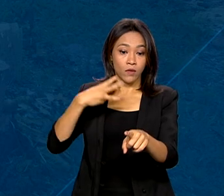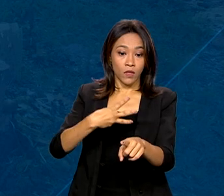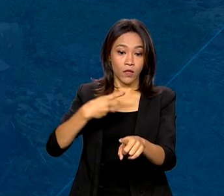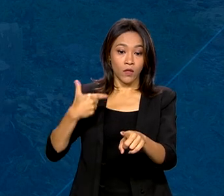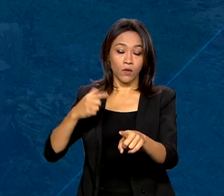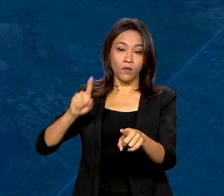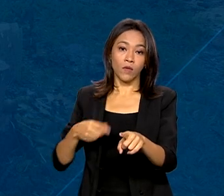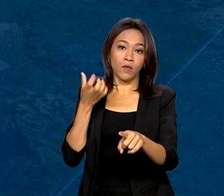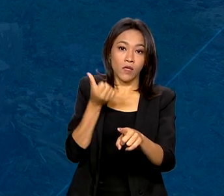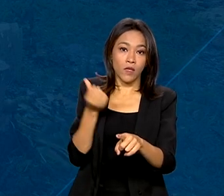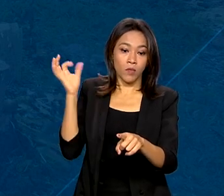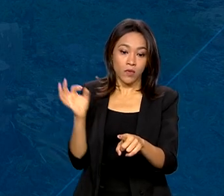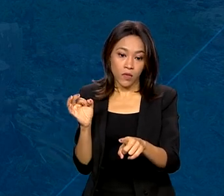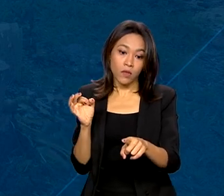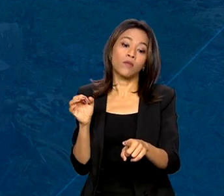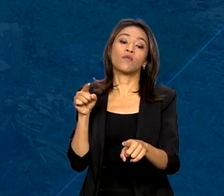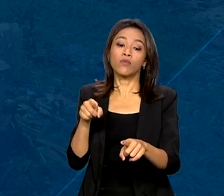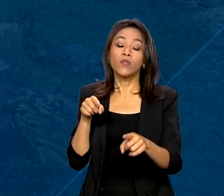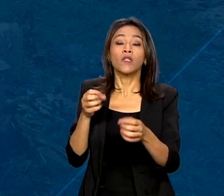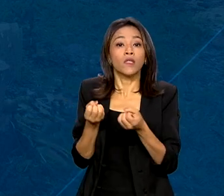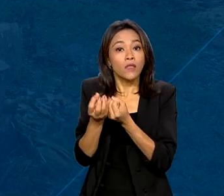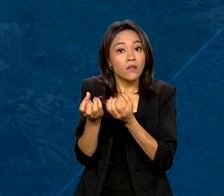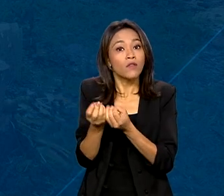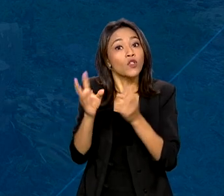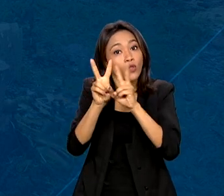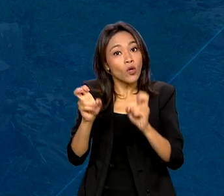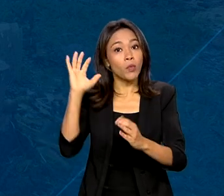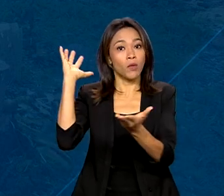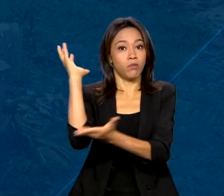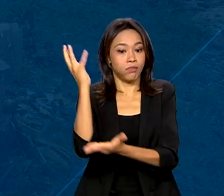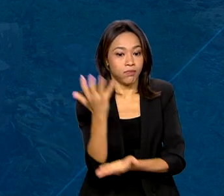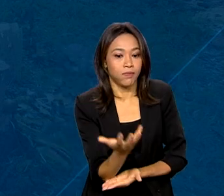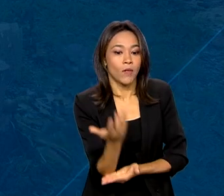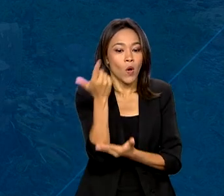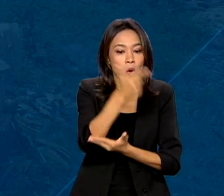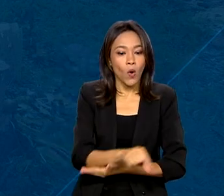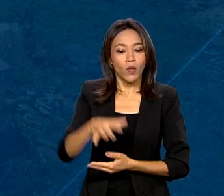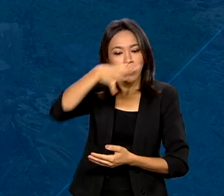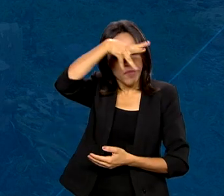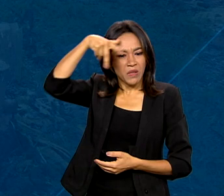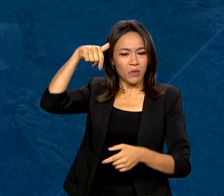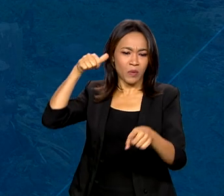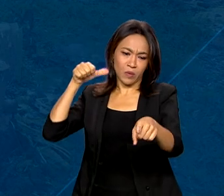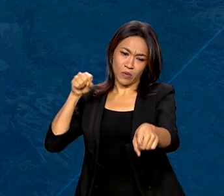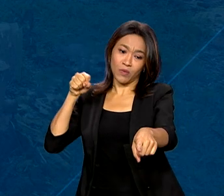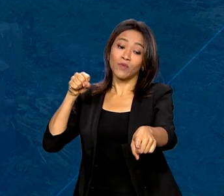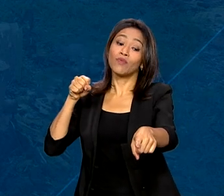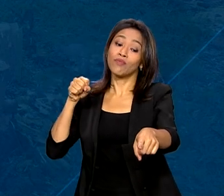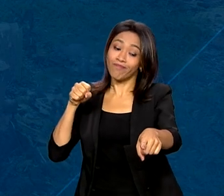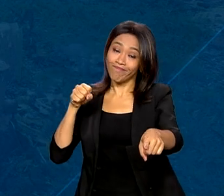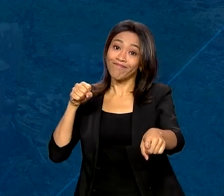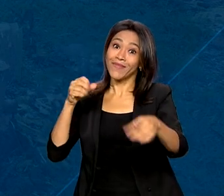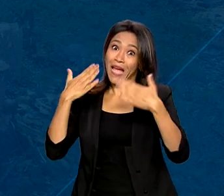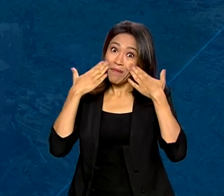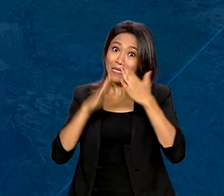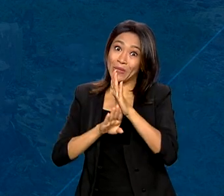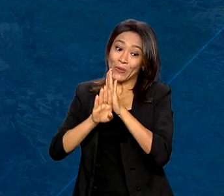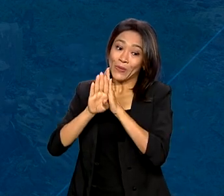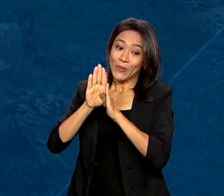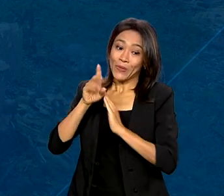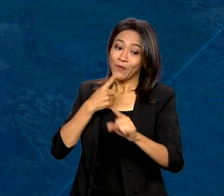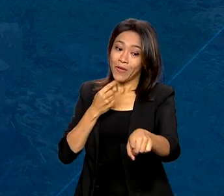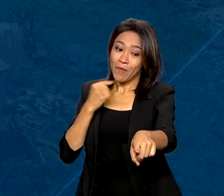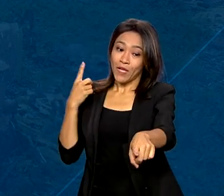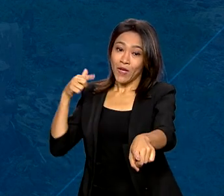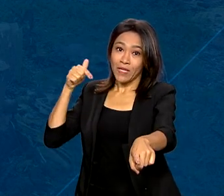% de redução nos índices de desmate. Mato Grosso foi a exceção à regra e apresentou alta de 7